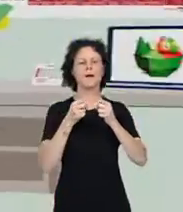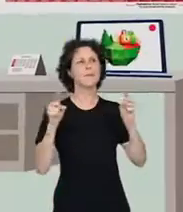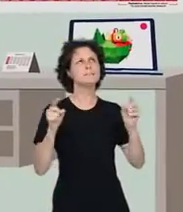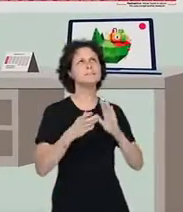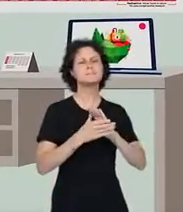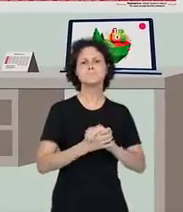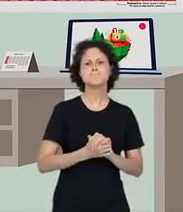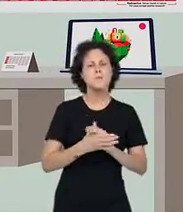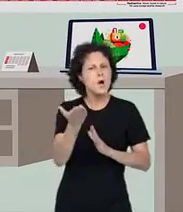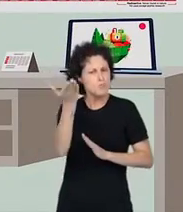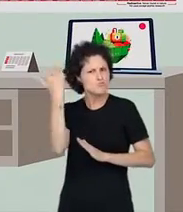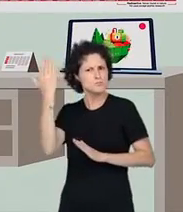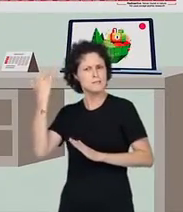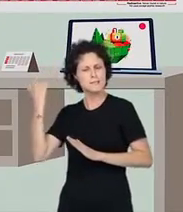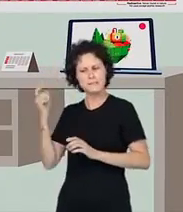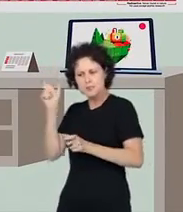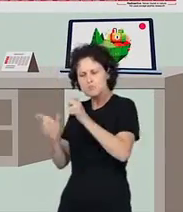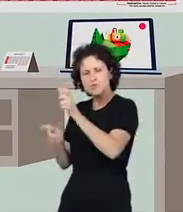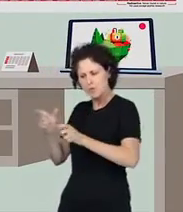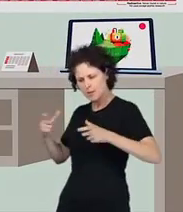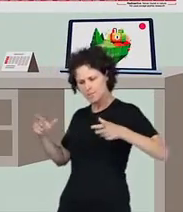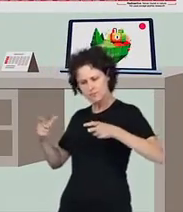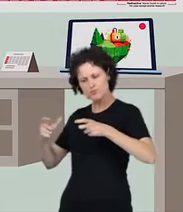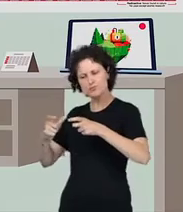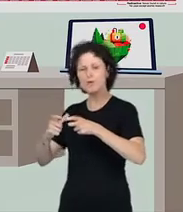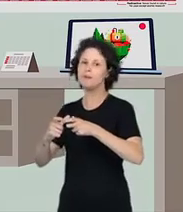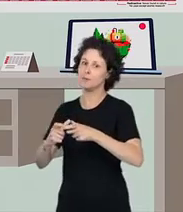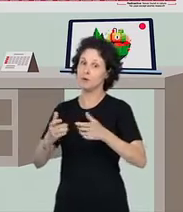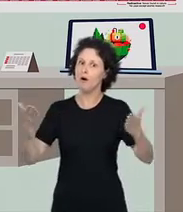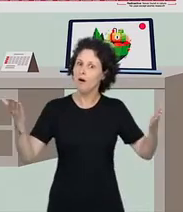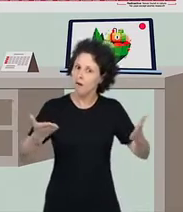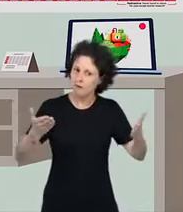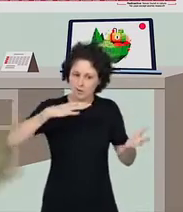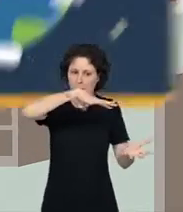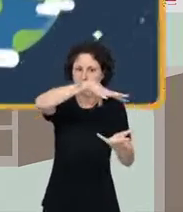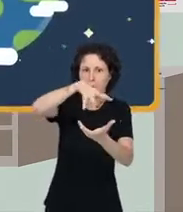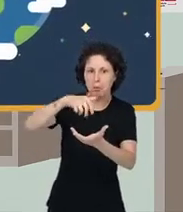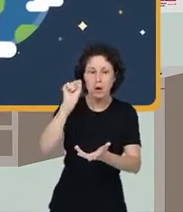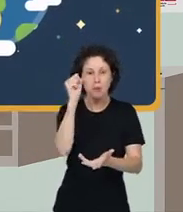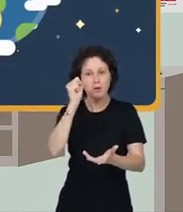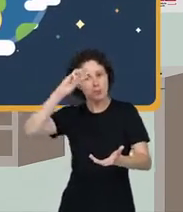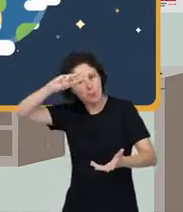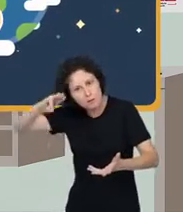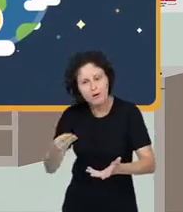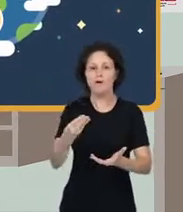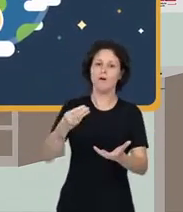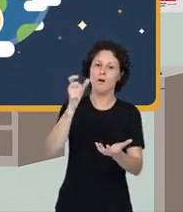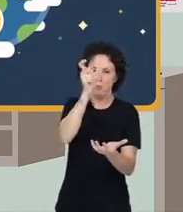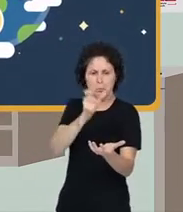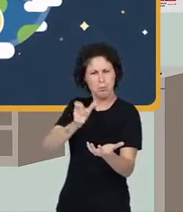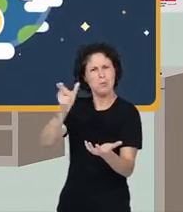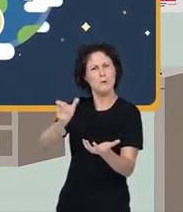Mas pensa bem, no passado existia bem menos gente do que hoje em dia. Já somos quase oito bilhões de